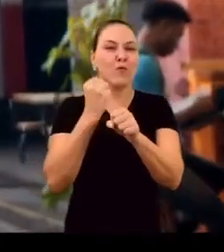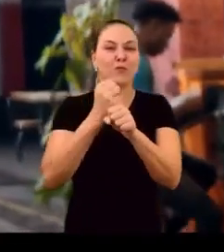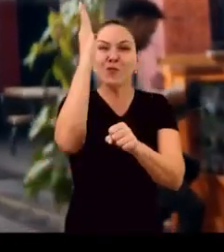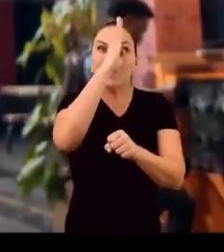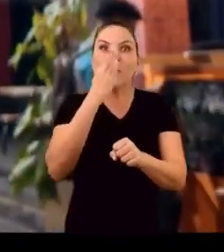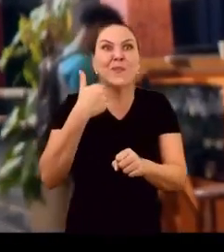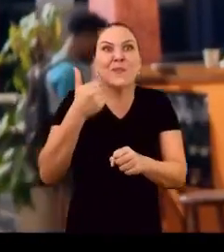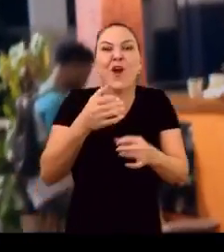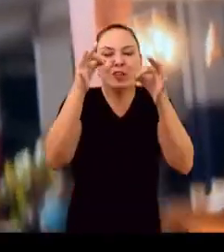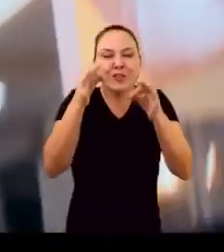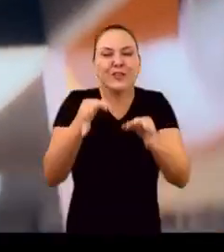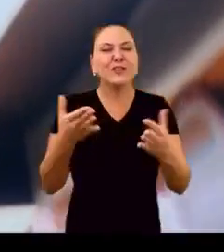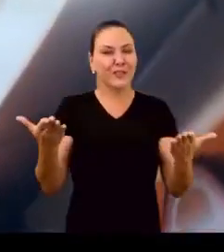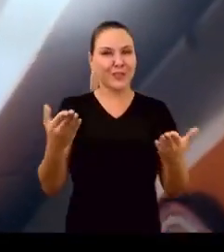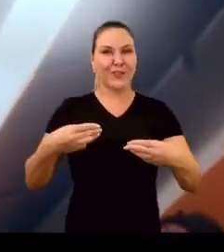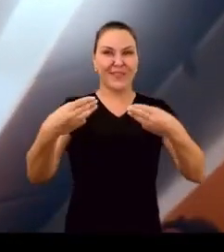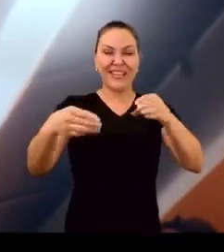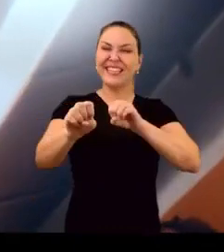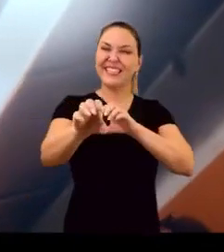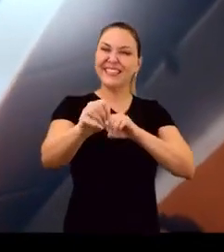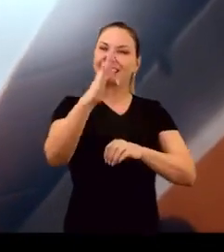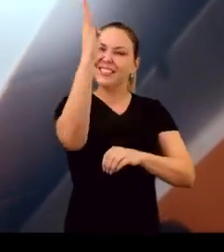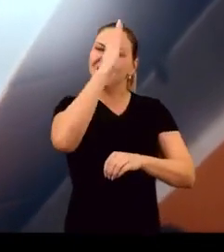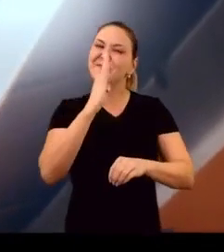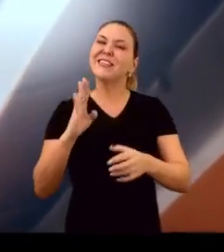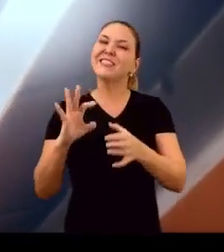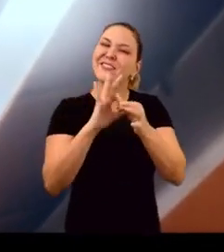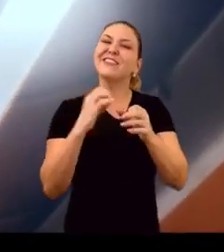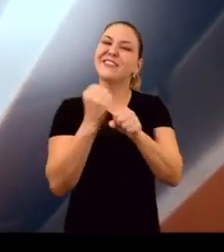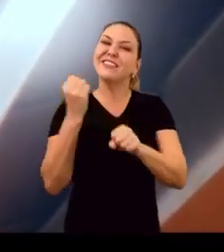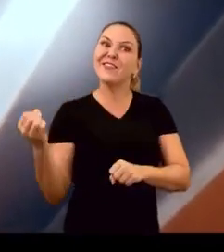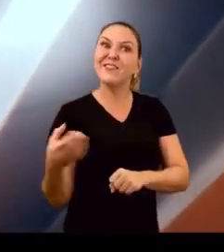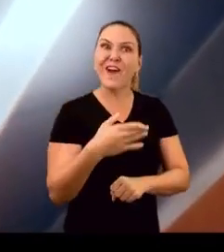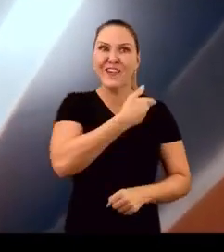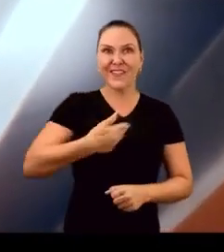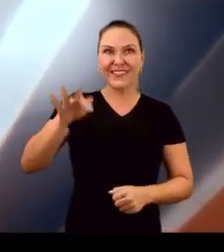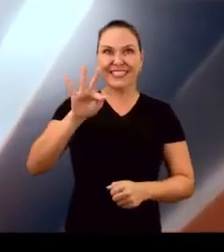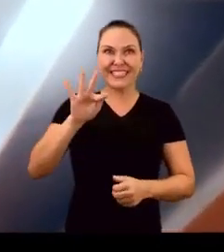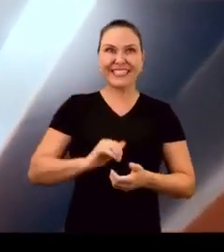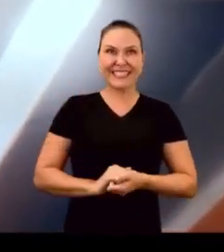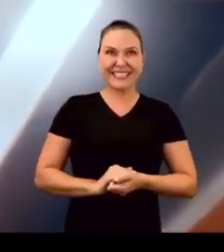estaremos unidos, construindo um Brasil mais justo. Ministério da Educação, Brasil, União e Reconstrução, Governo Federal.